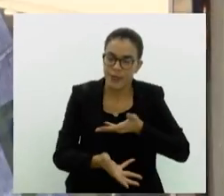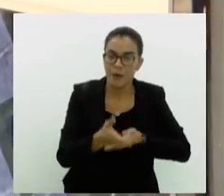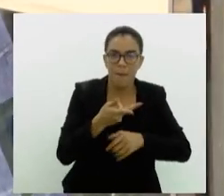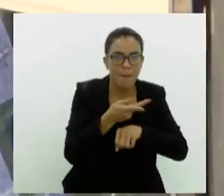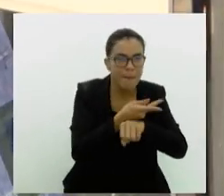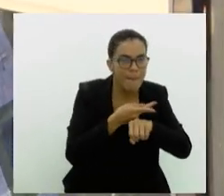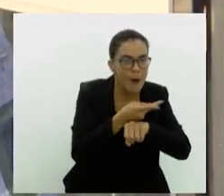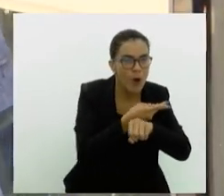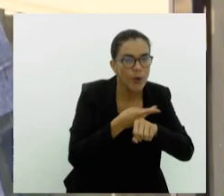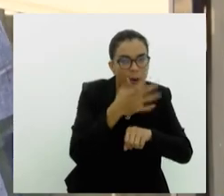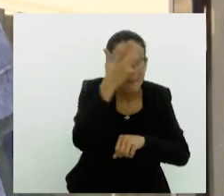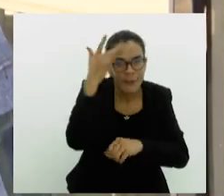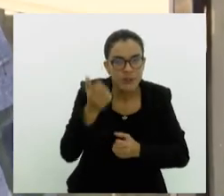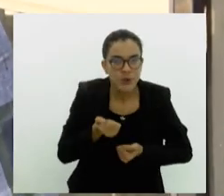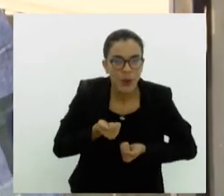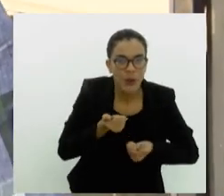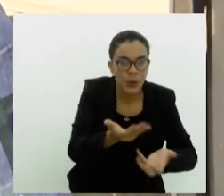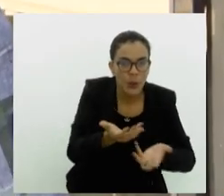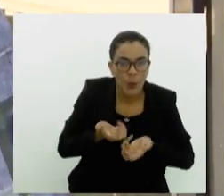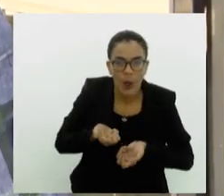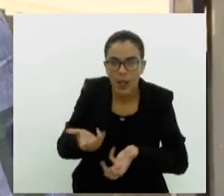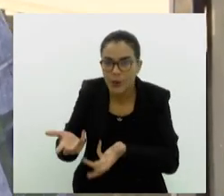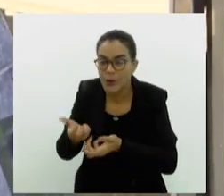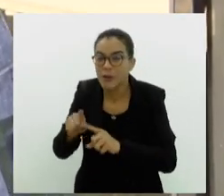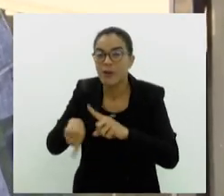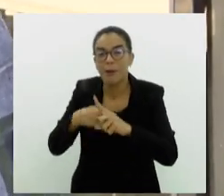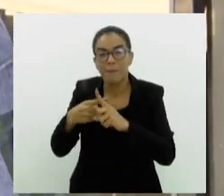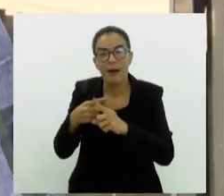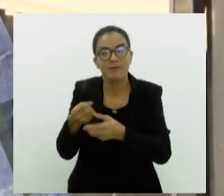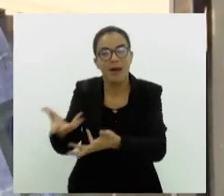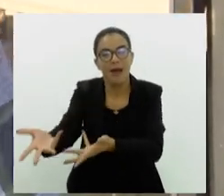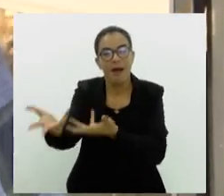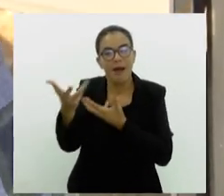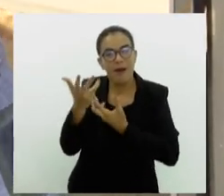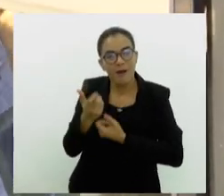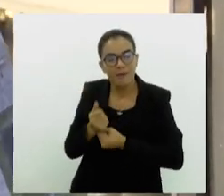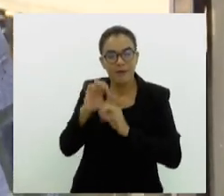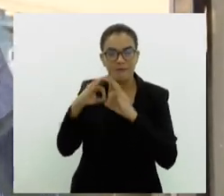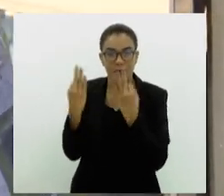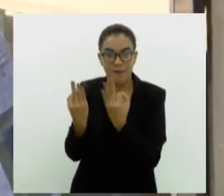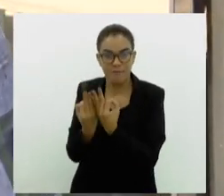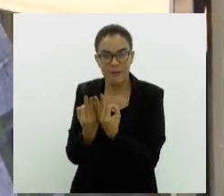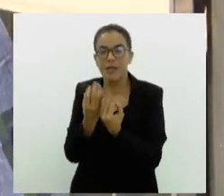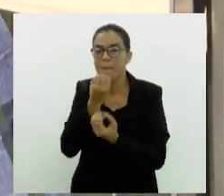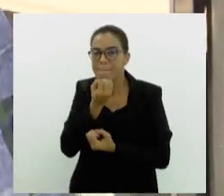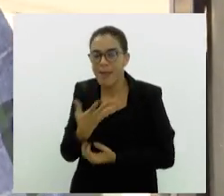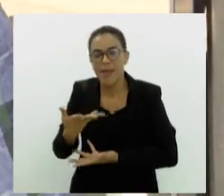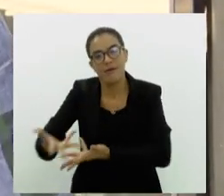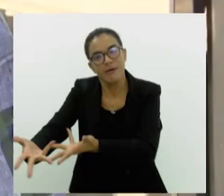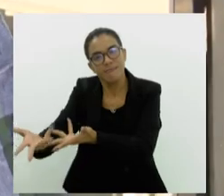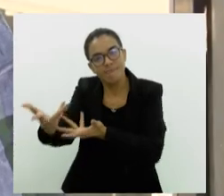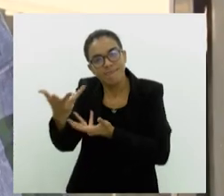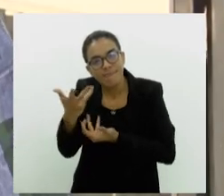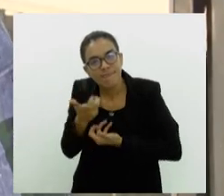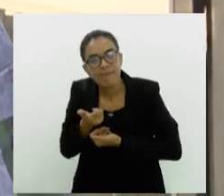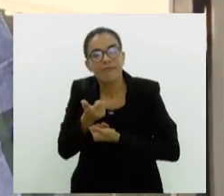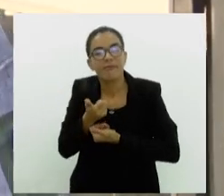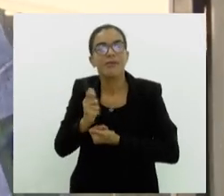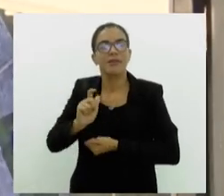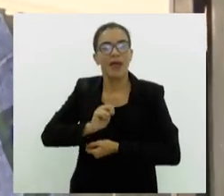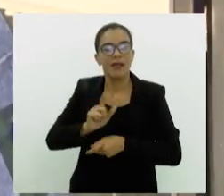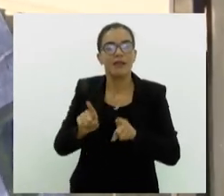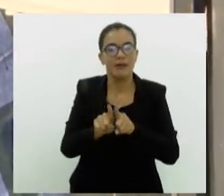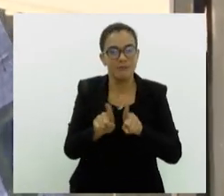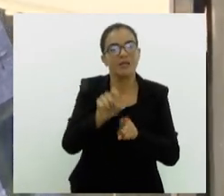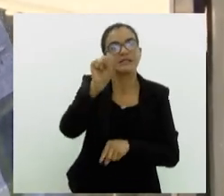busca ativa de doadores, mas principalmente o acolhimento das famílias. Quando a gente tem famílias bem acolhidas, a gente geralmente tem